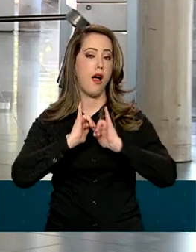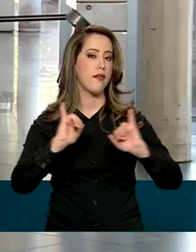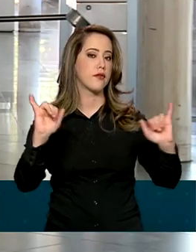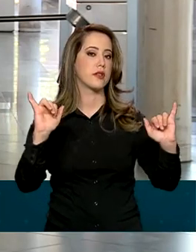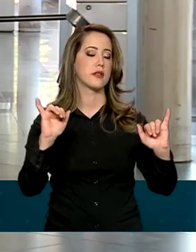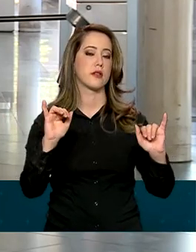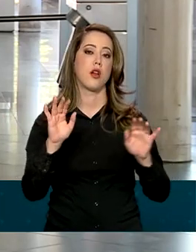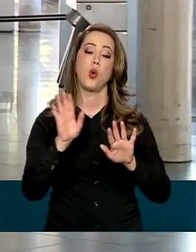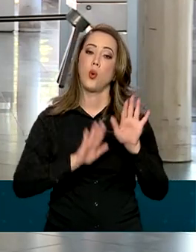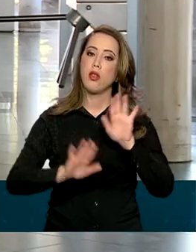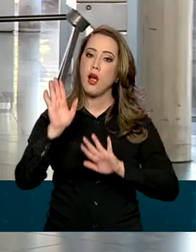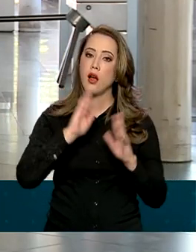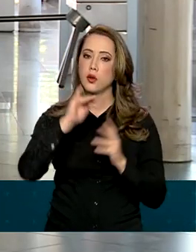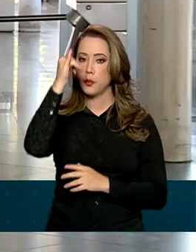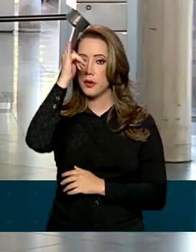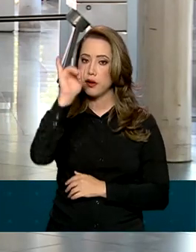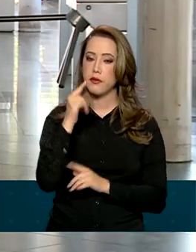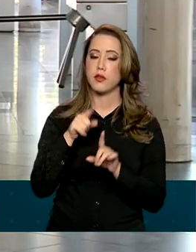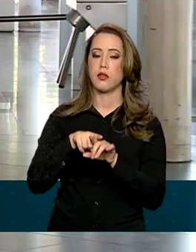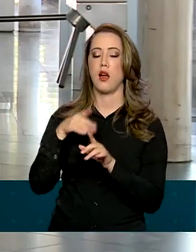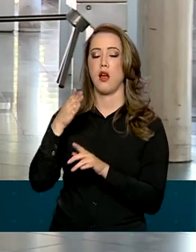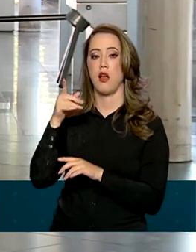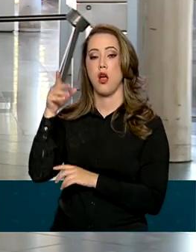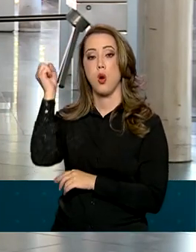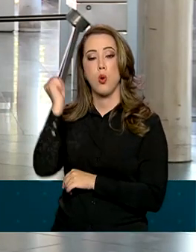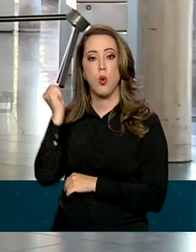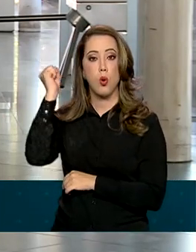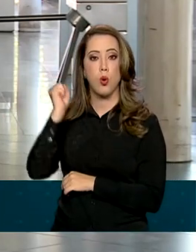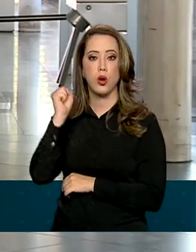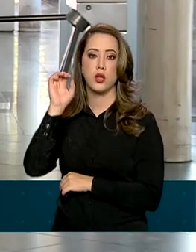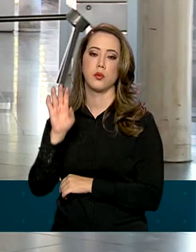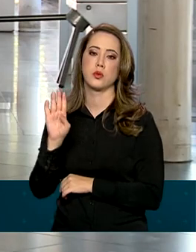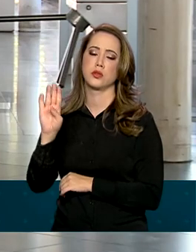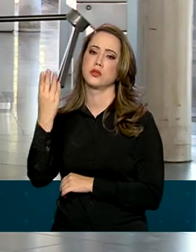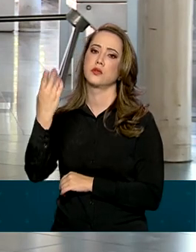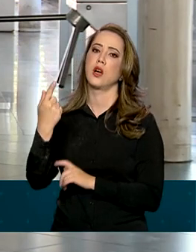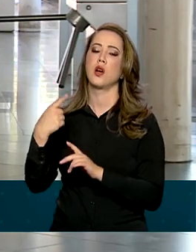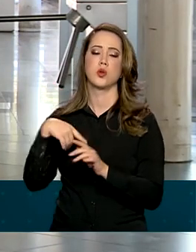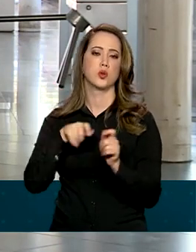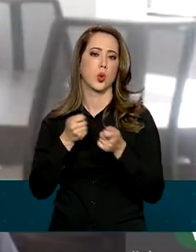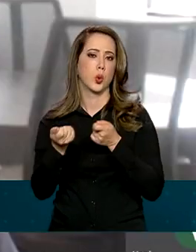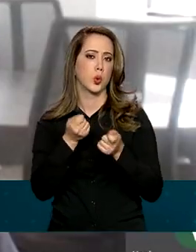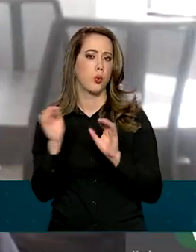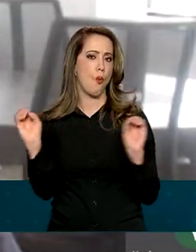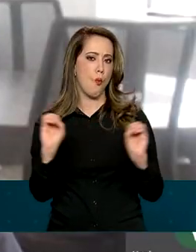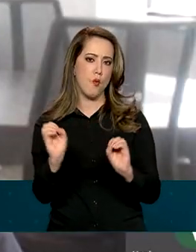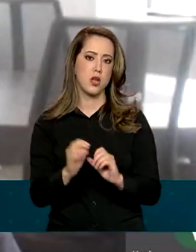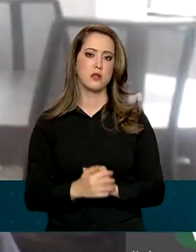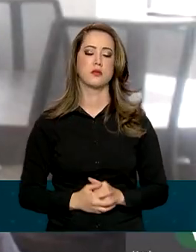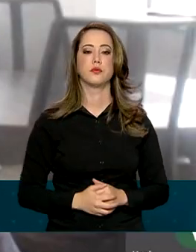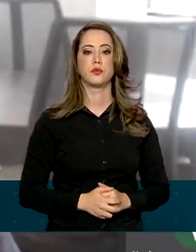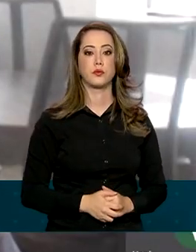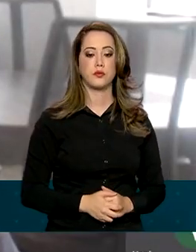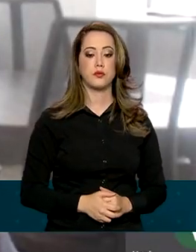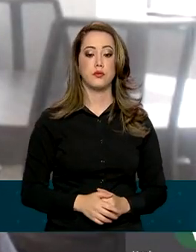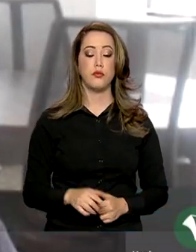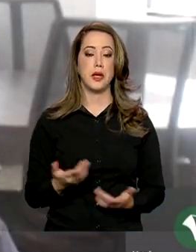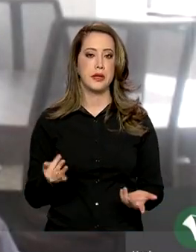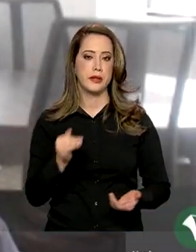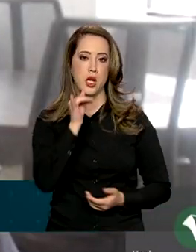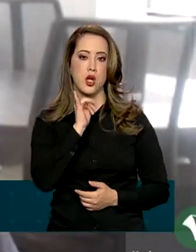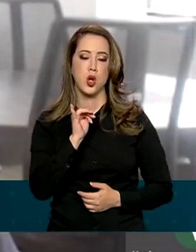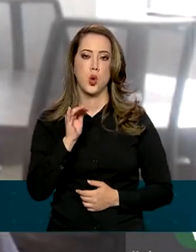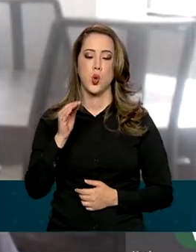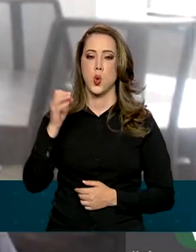clandestino, que muitas vezes não segue as regras de controle e respeito ao passageiro. Ele não oferece o seguro, ele não